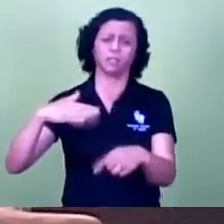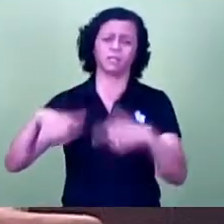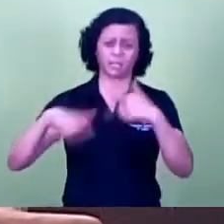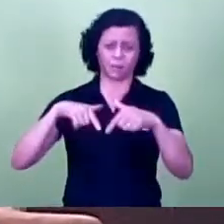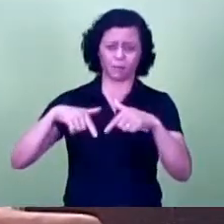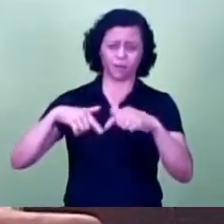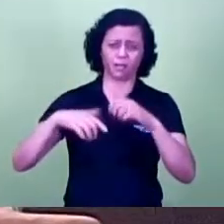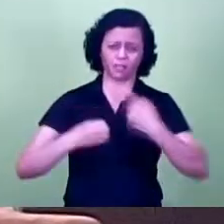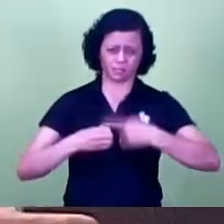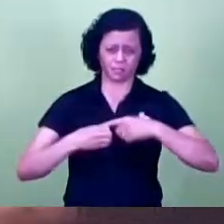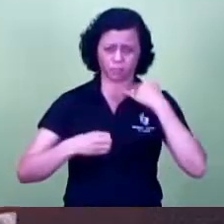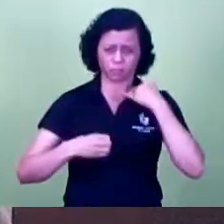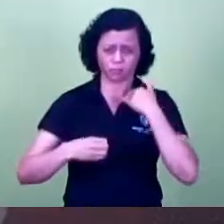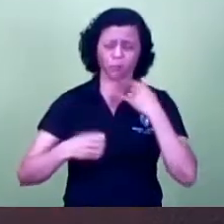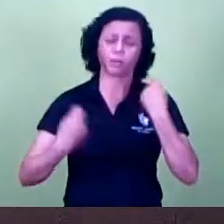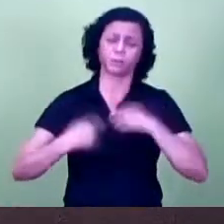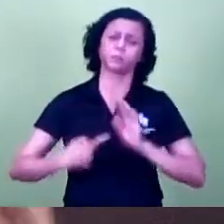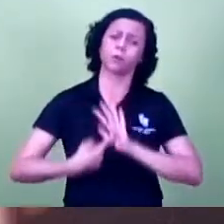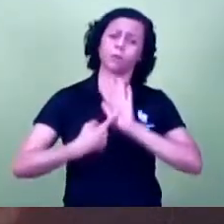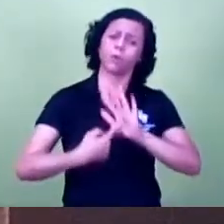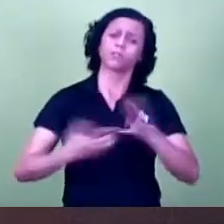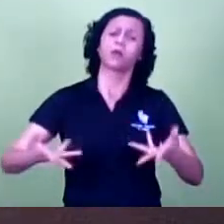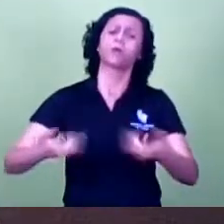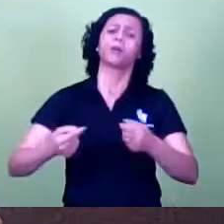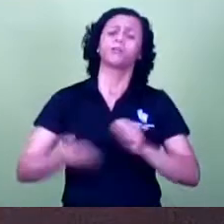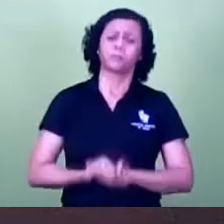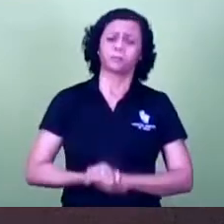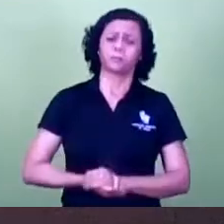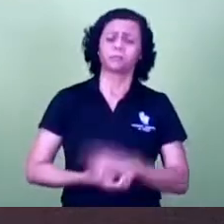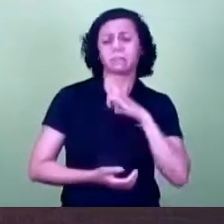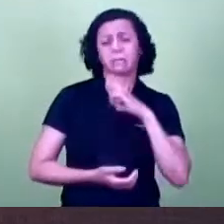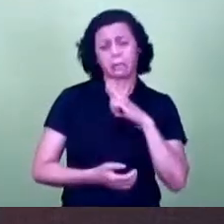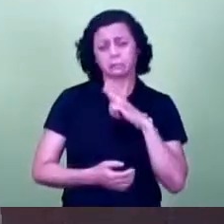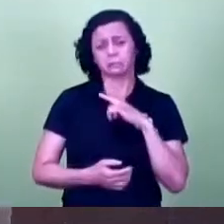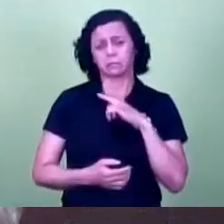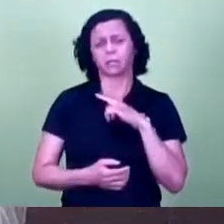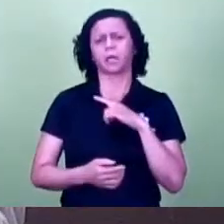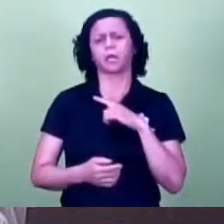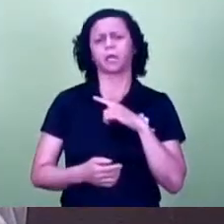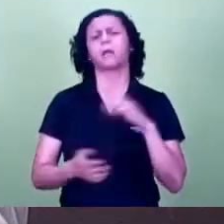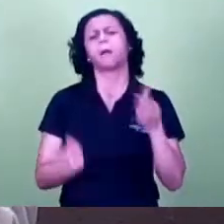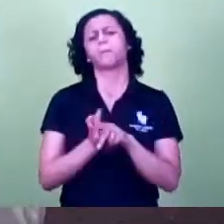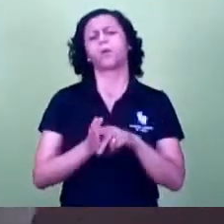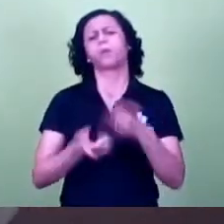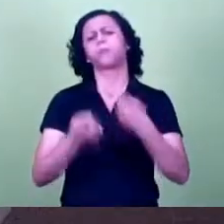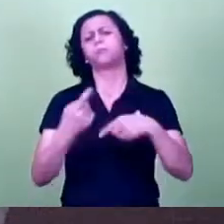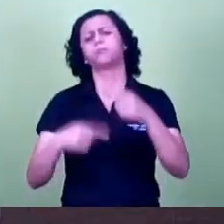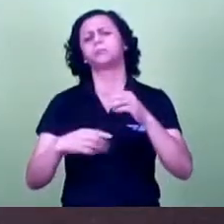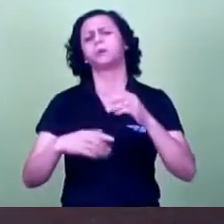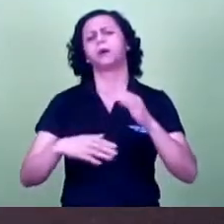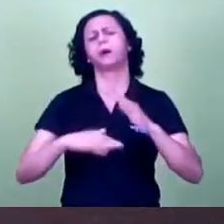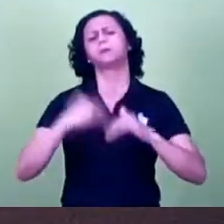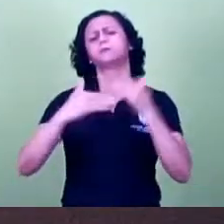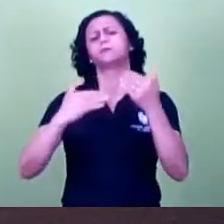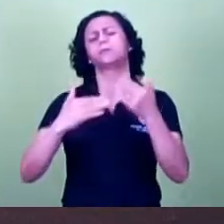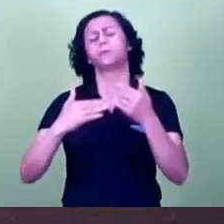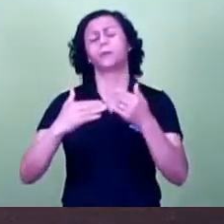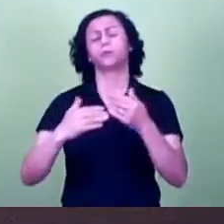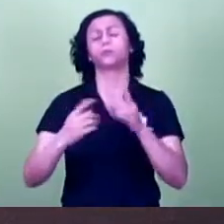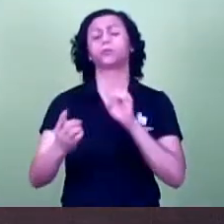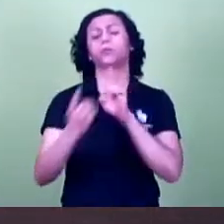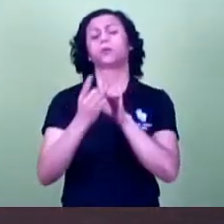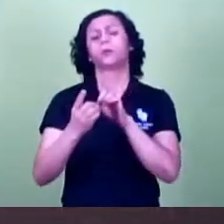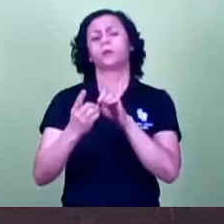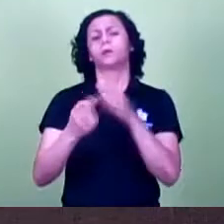qualificação que ela tem, se ela tem expertise em prestação de serviço, qual é a experiência dela, porque isso daí com toda